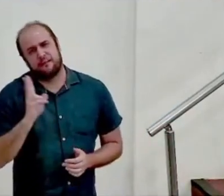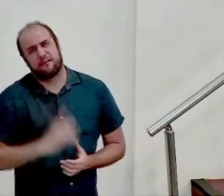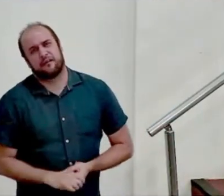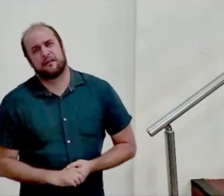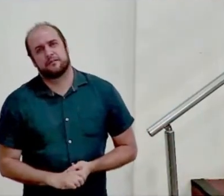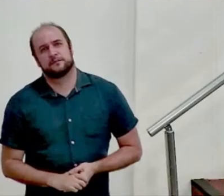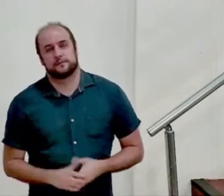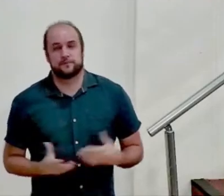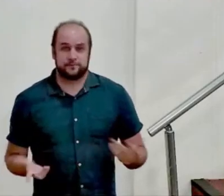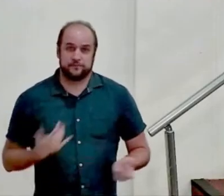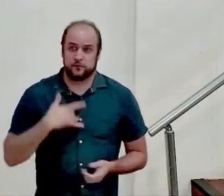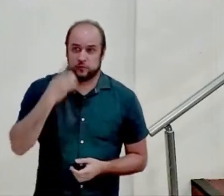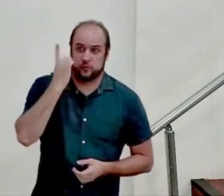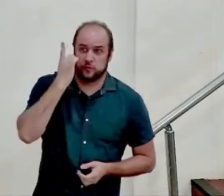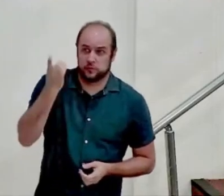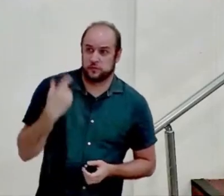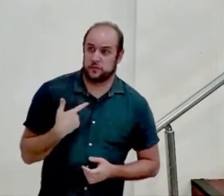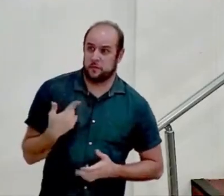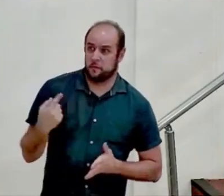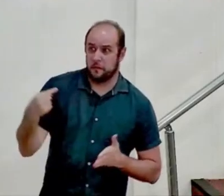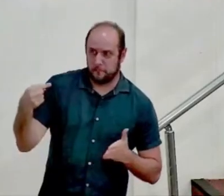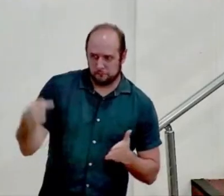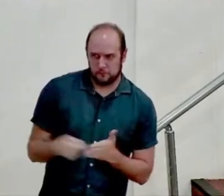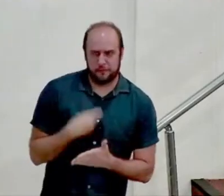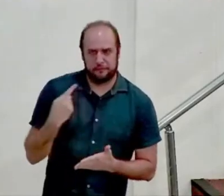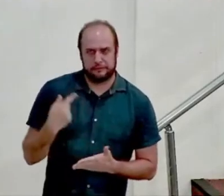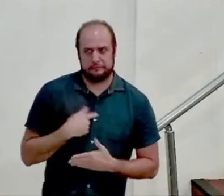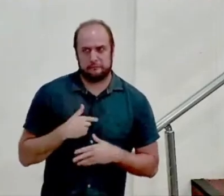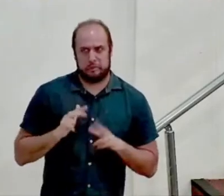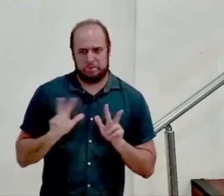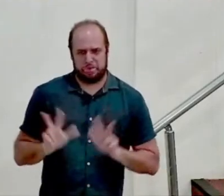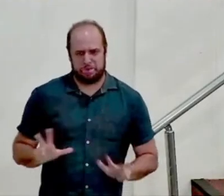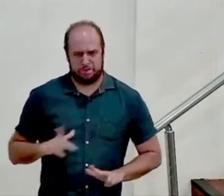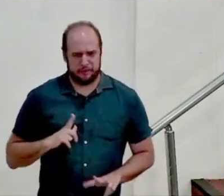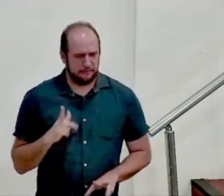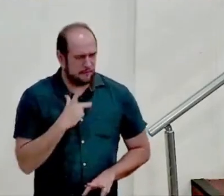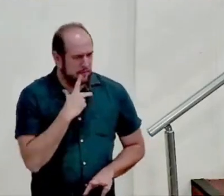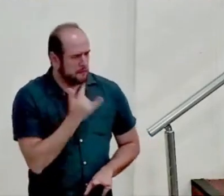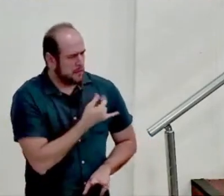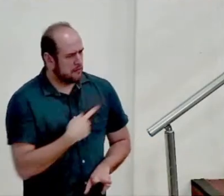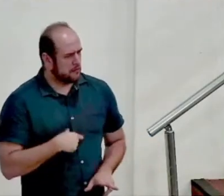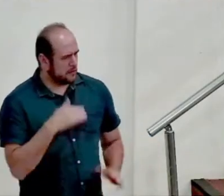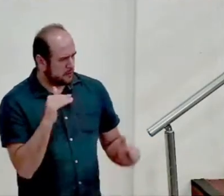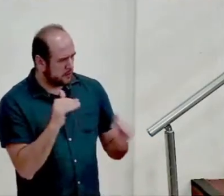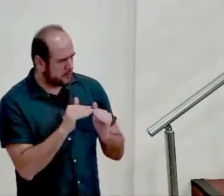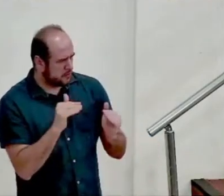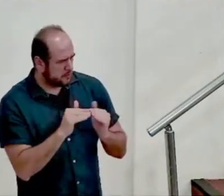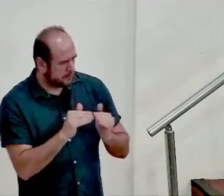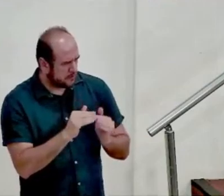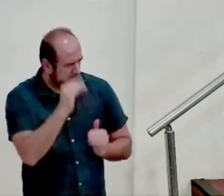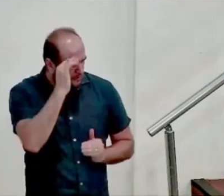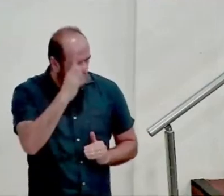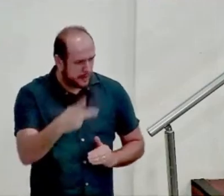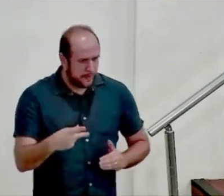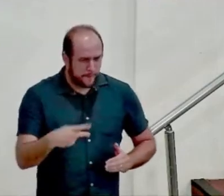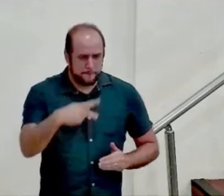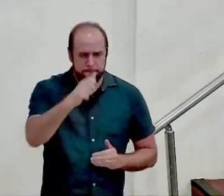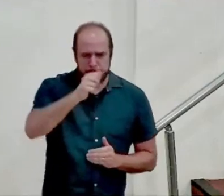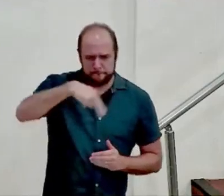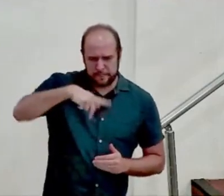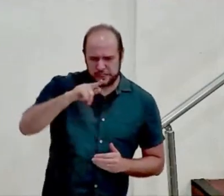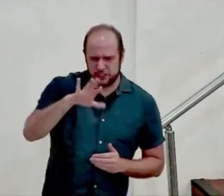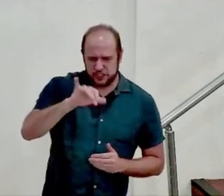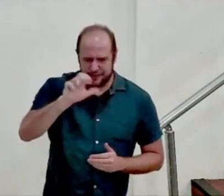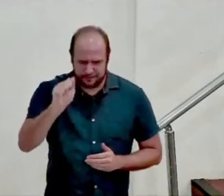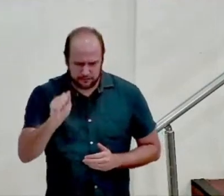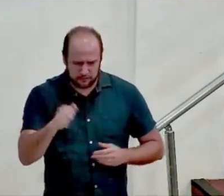E aí, esses dias, me veio uma que me desconcertou. Papai, você concorda com a teoria da pangeia? Eu falei,